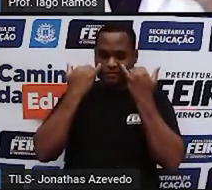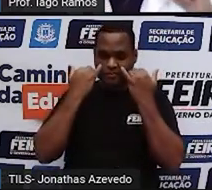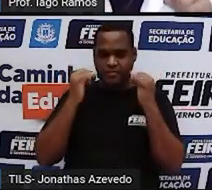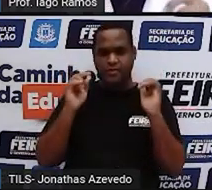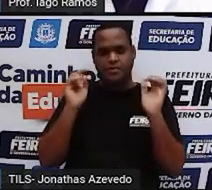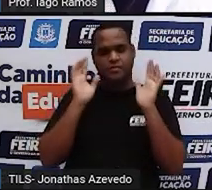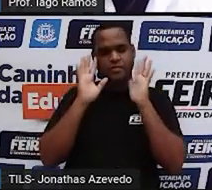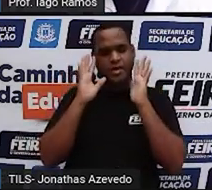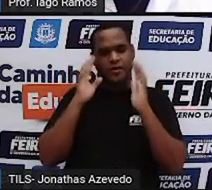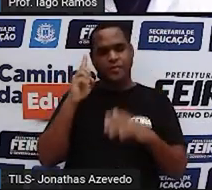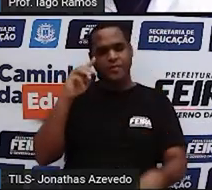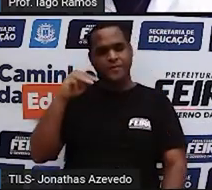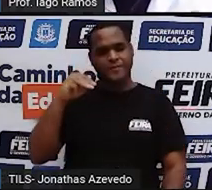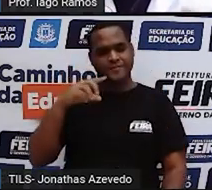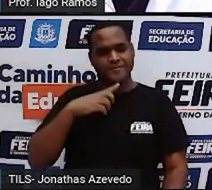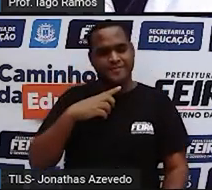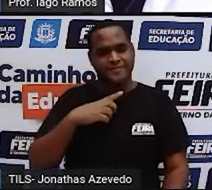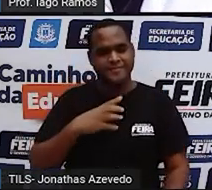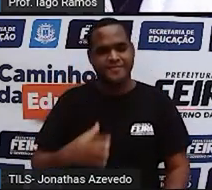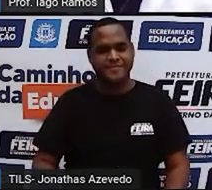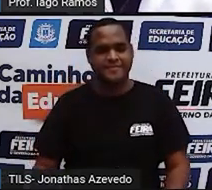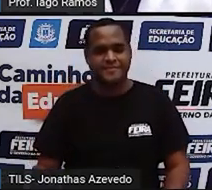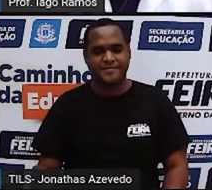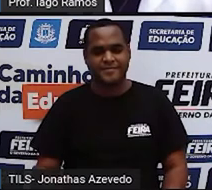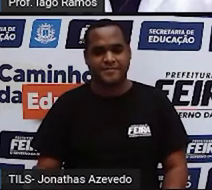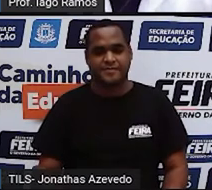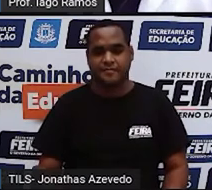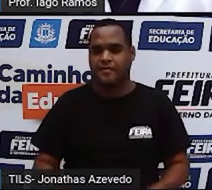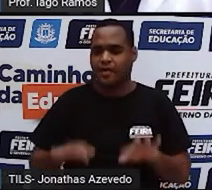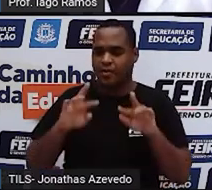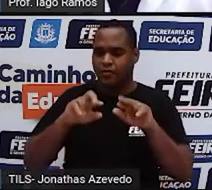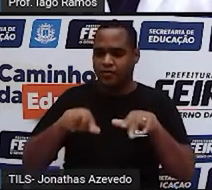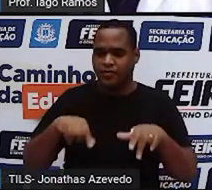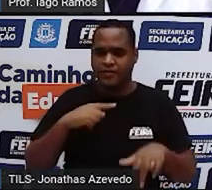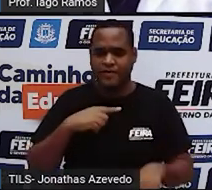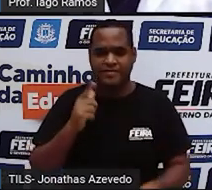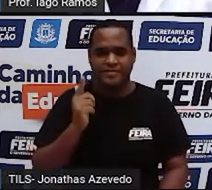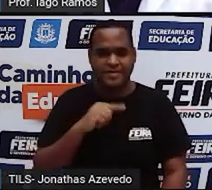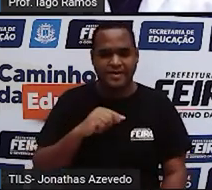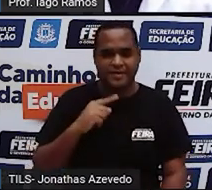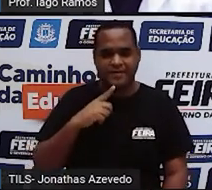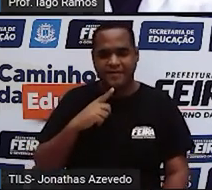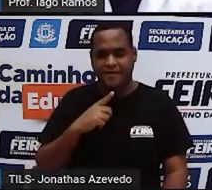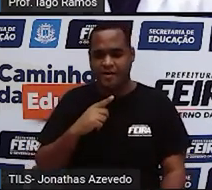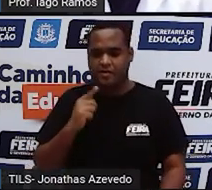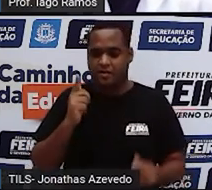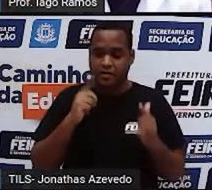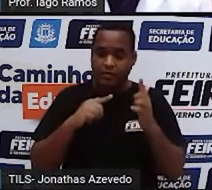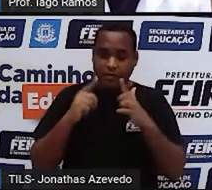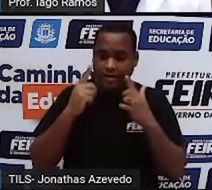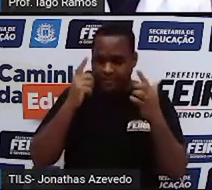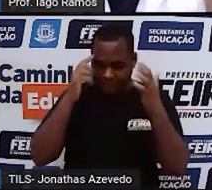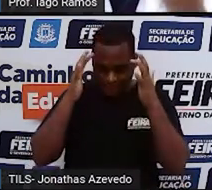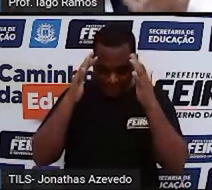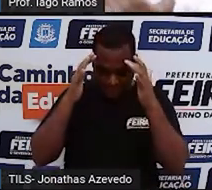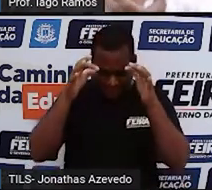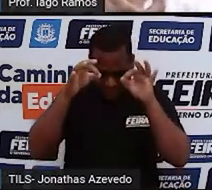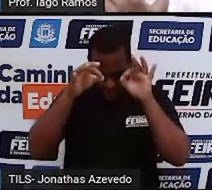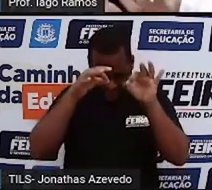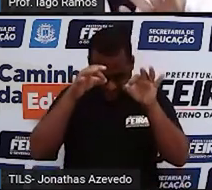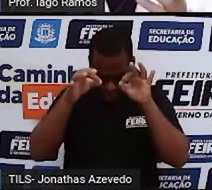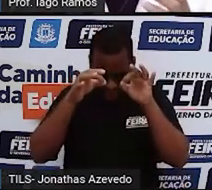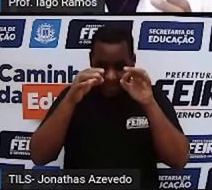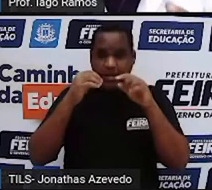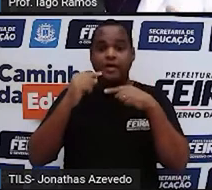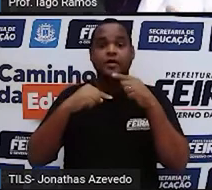um minutinho só para tudo que a gente viu até aqui, né, o cérebro conseguir organizar e depois